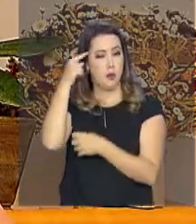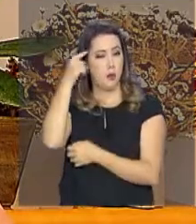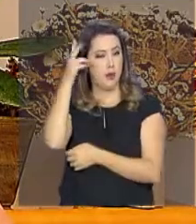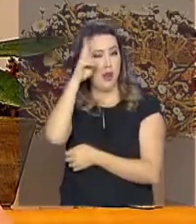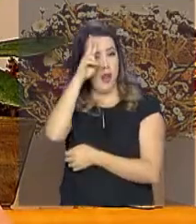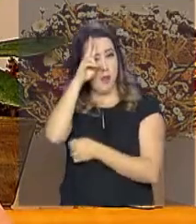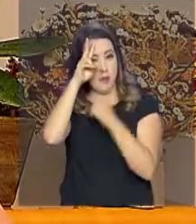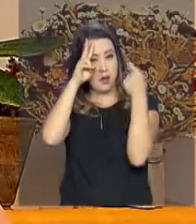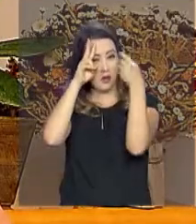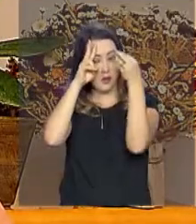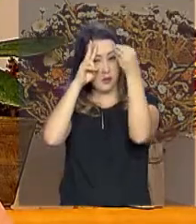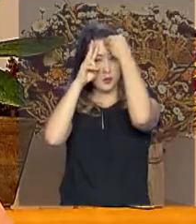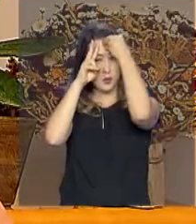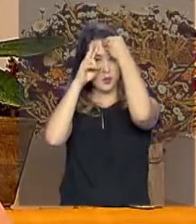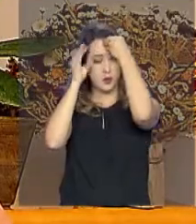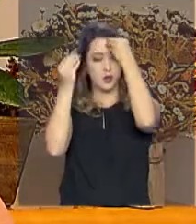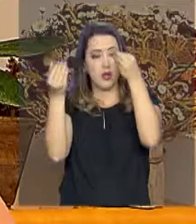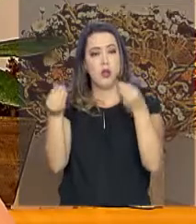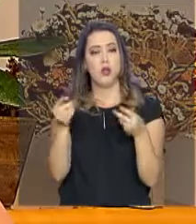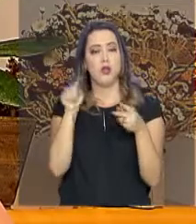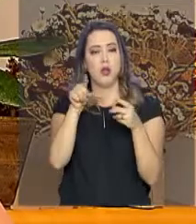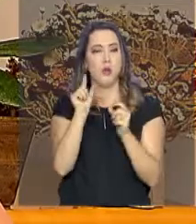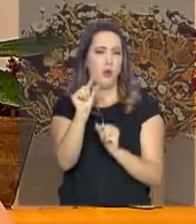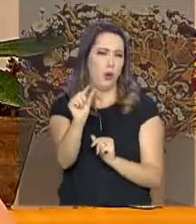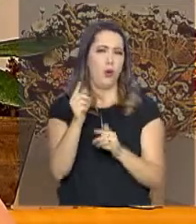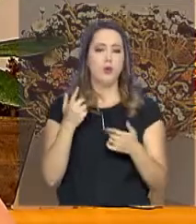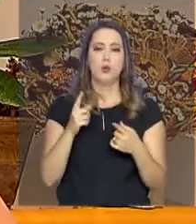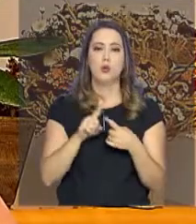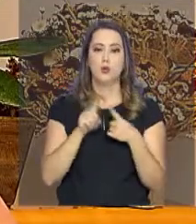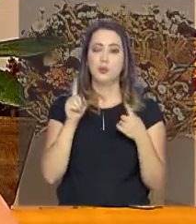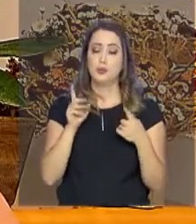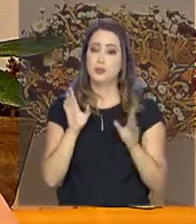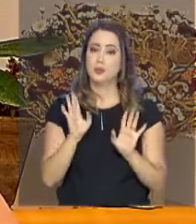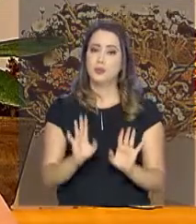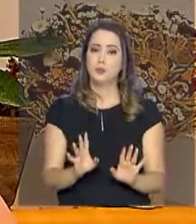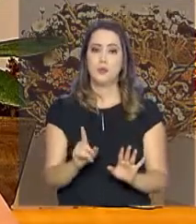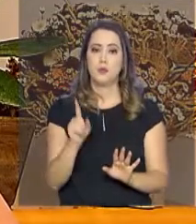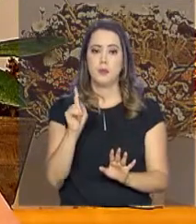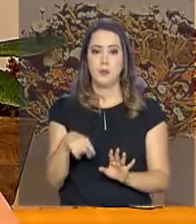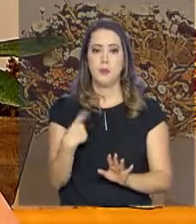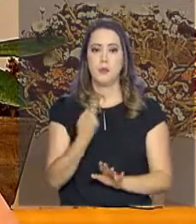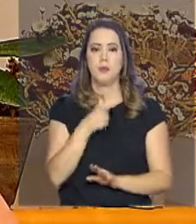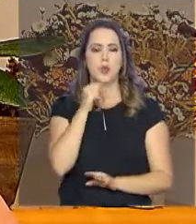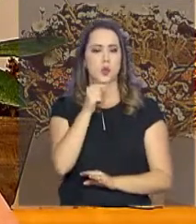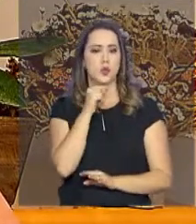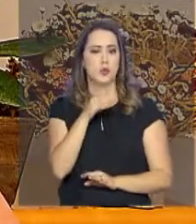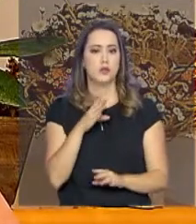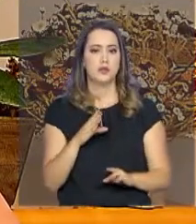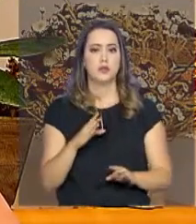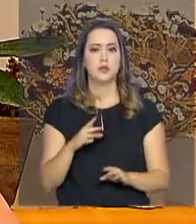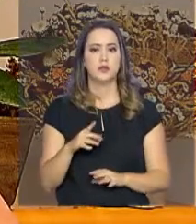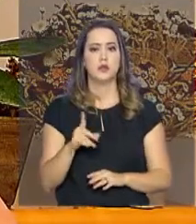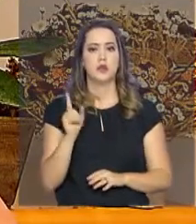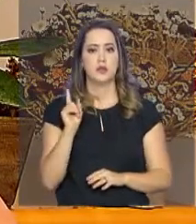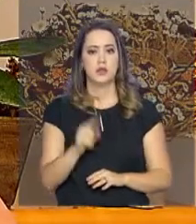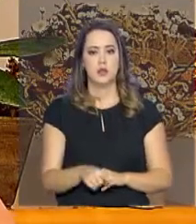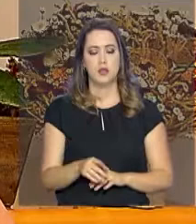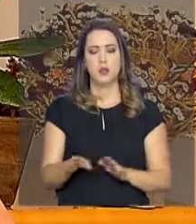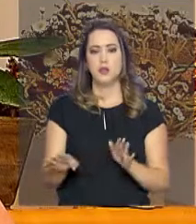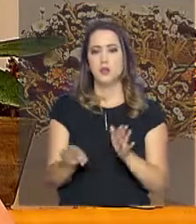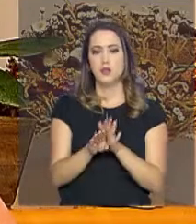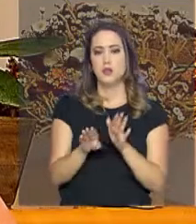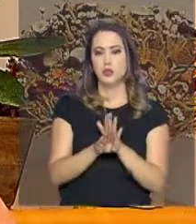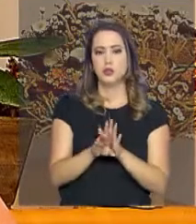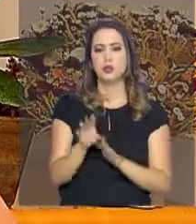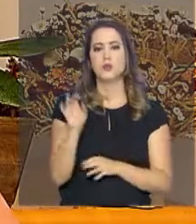dela foi pouco afetada. Então a gente duvidava e eu acho que realmente chegou